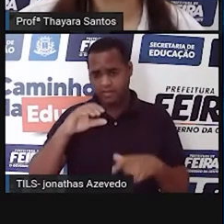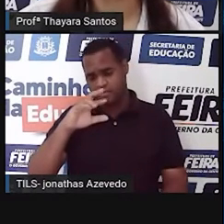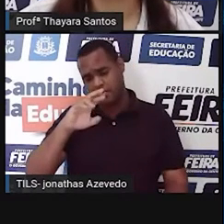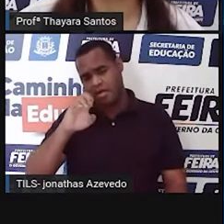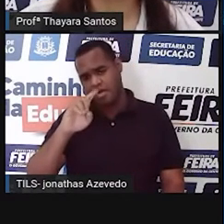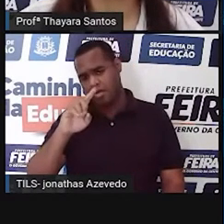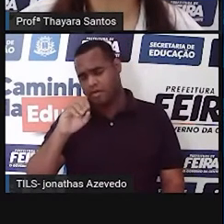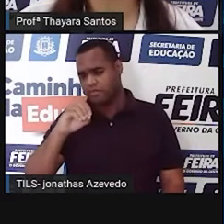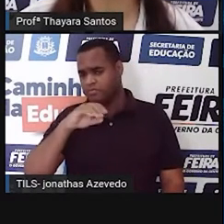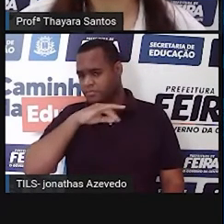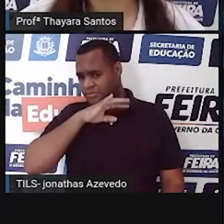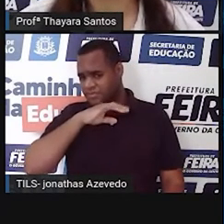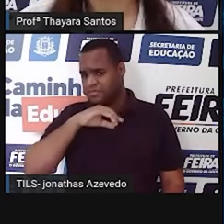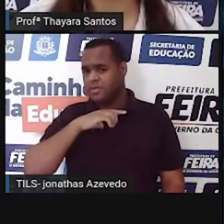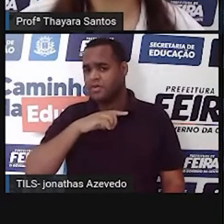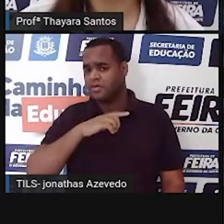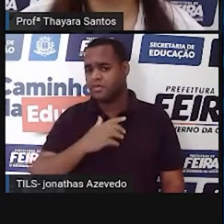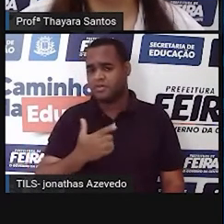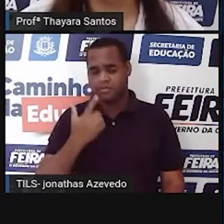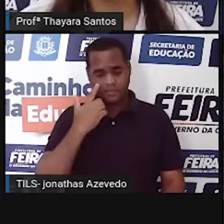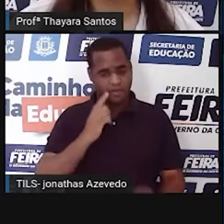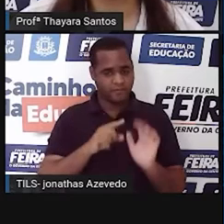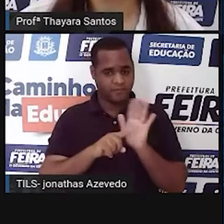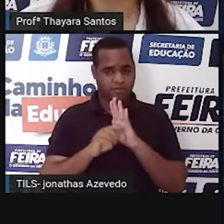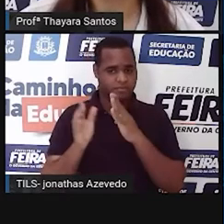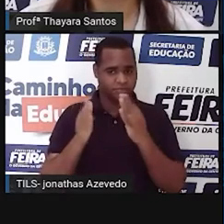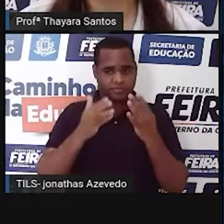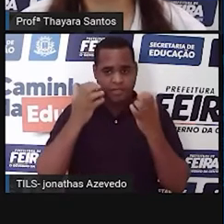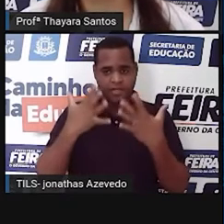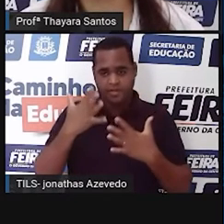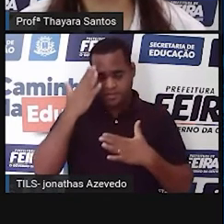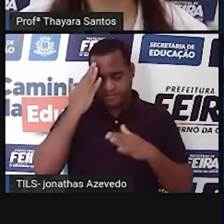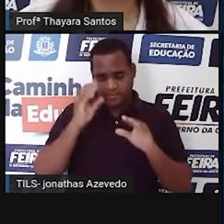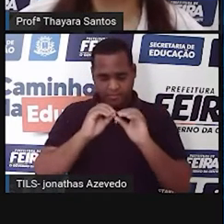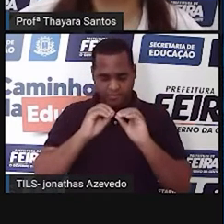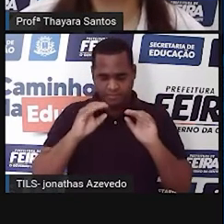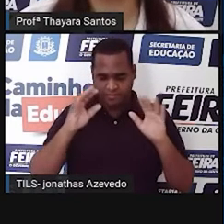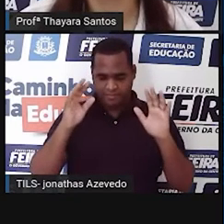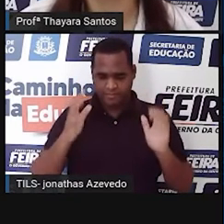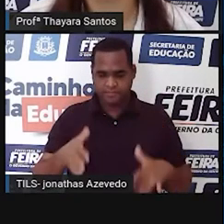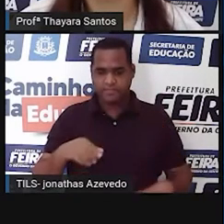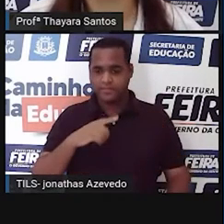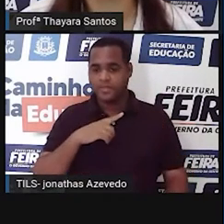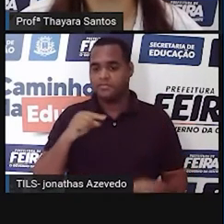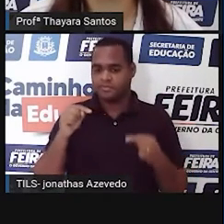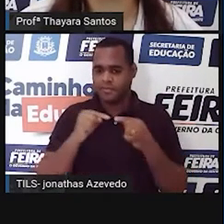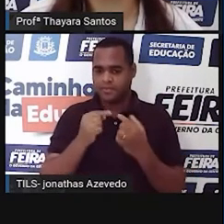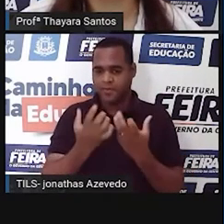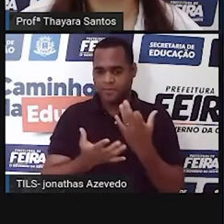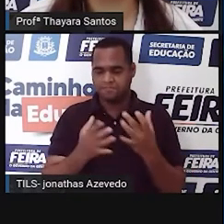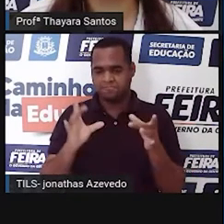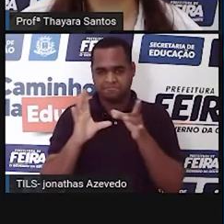ruim? Vamos ver um pouquinho desse vídeo aqui agora para a gente entender essa relação desse bioma com o fogo.